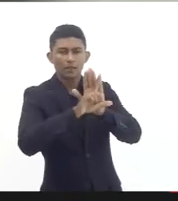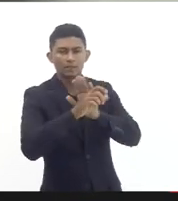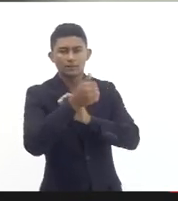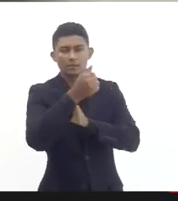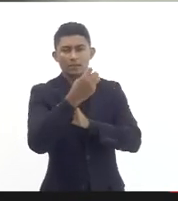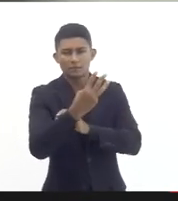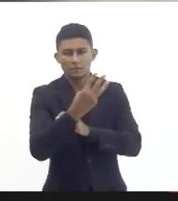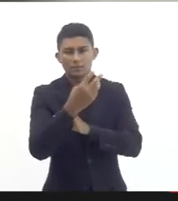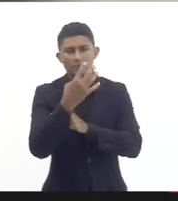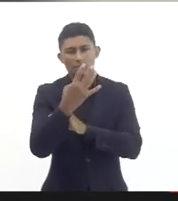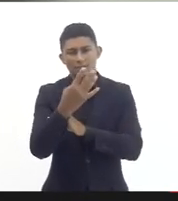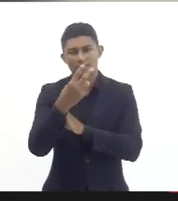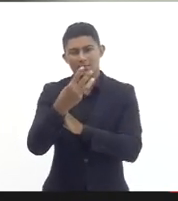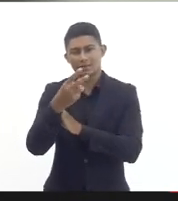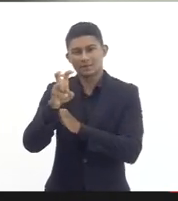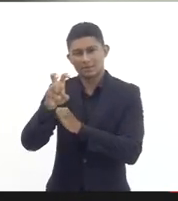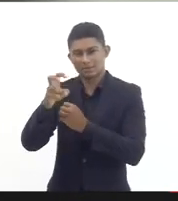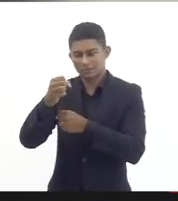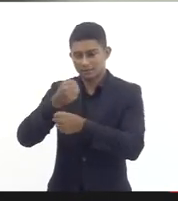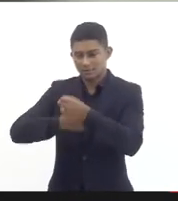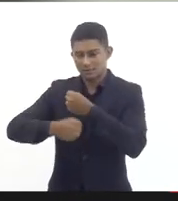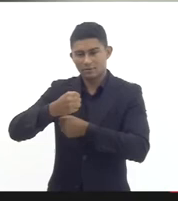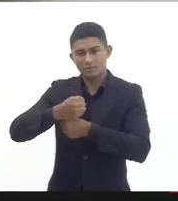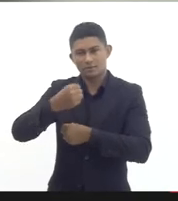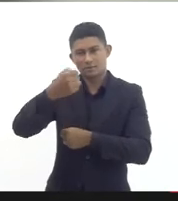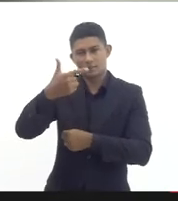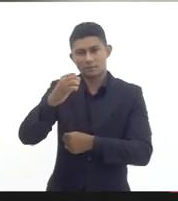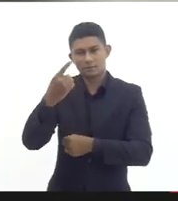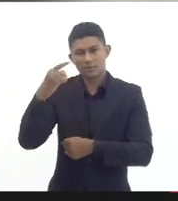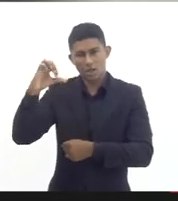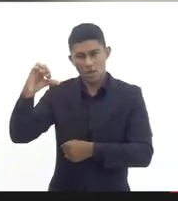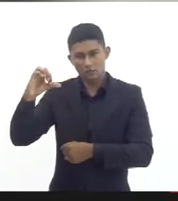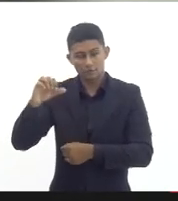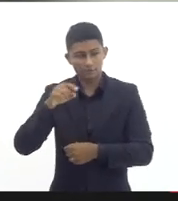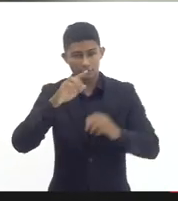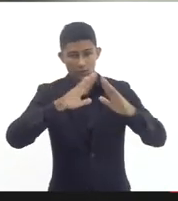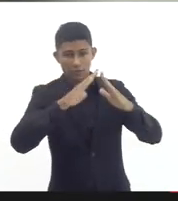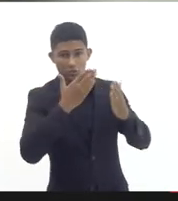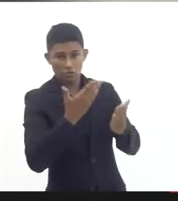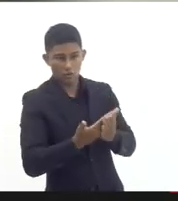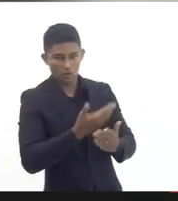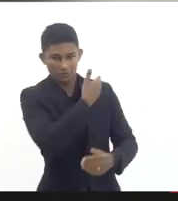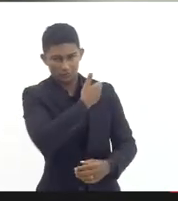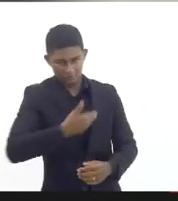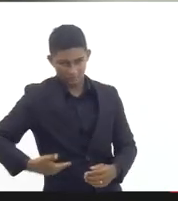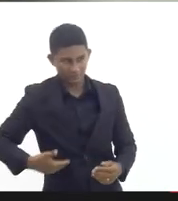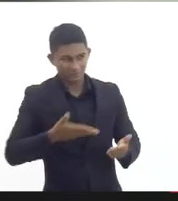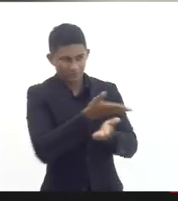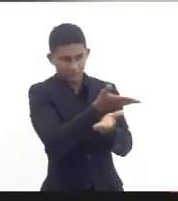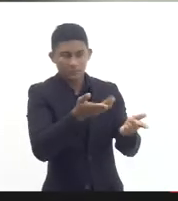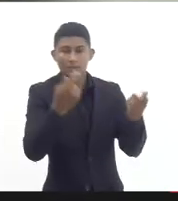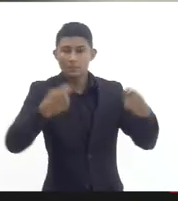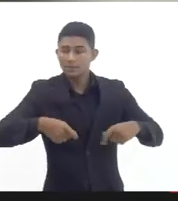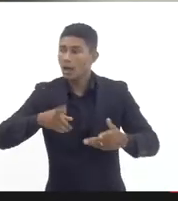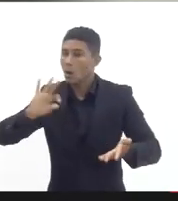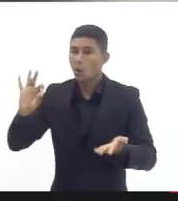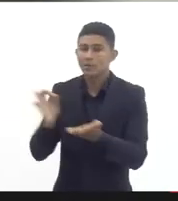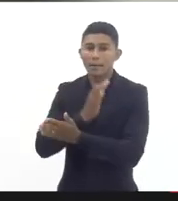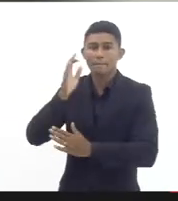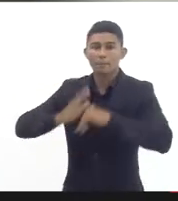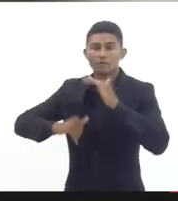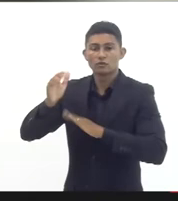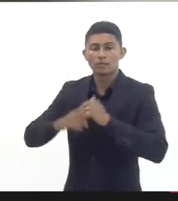2019 que prevê que as redes públicas de educação básica contratarão serviços de psicologia e serviço social